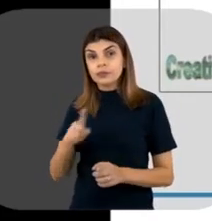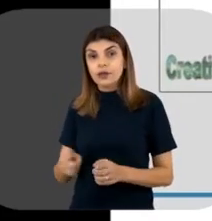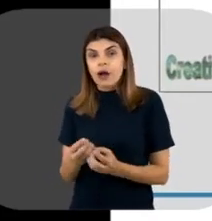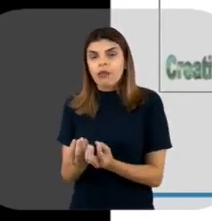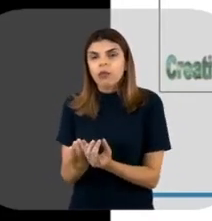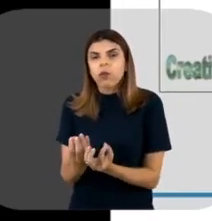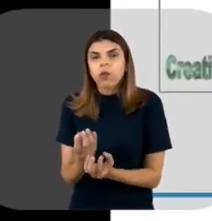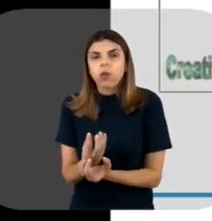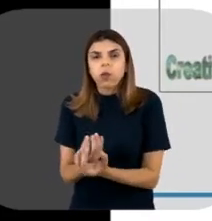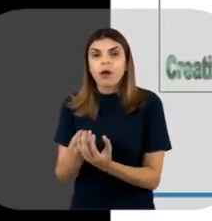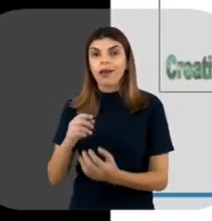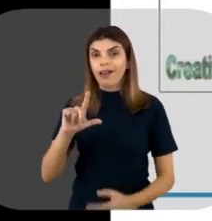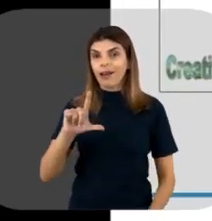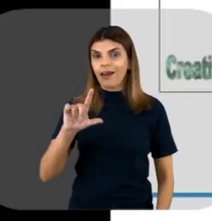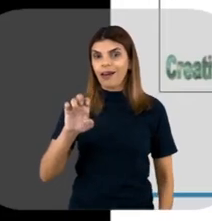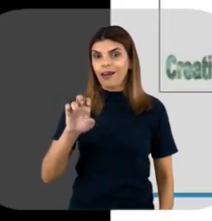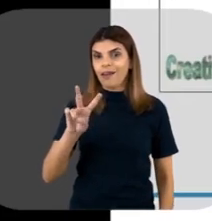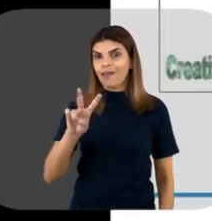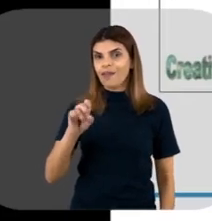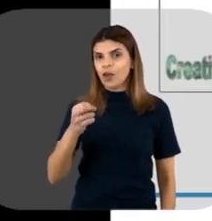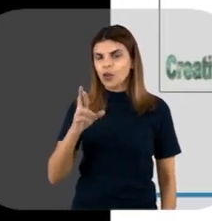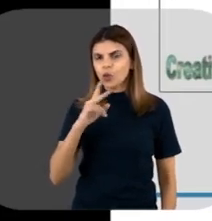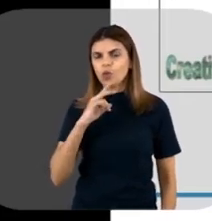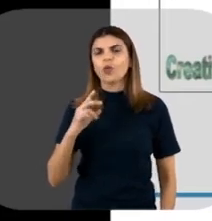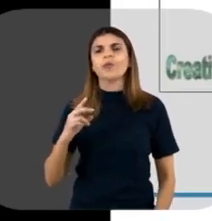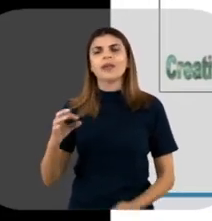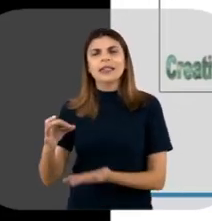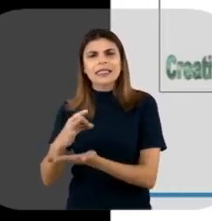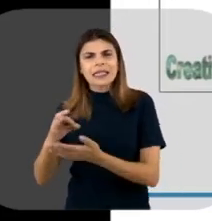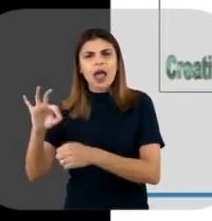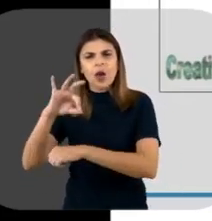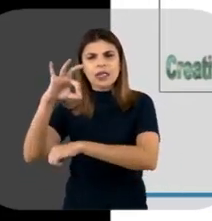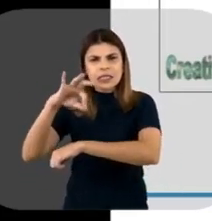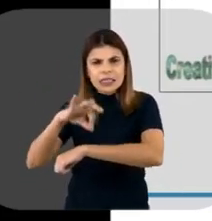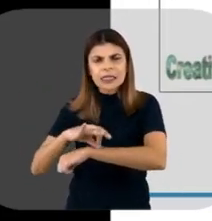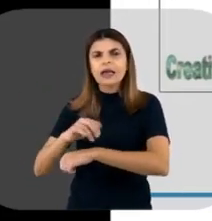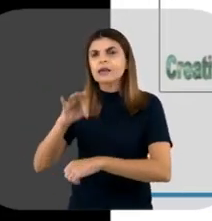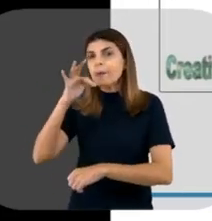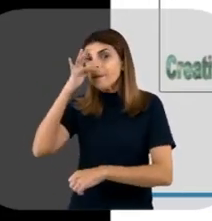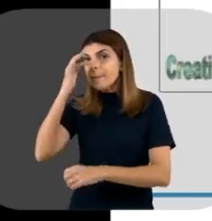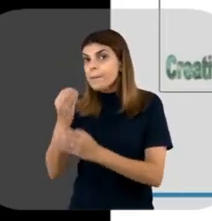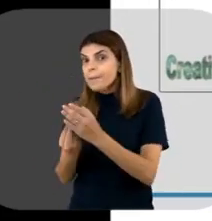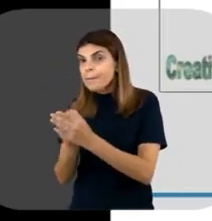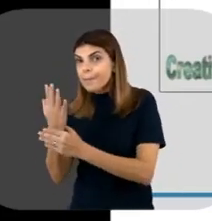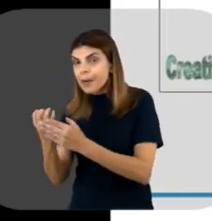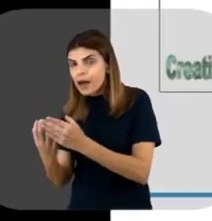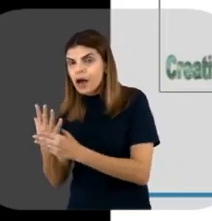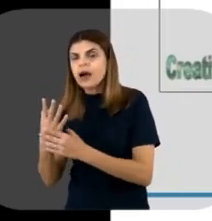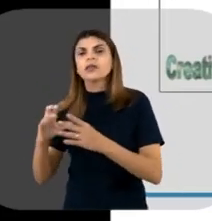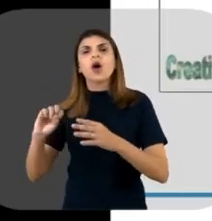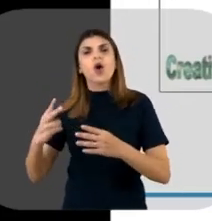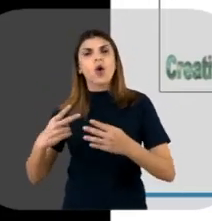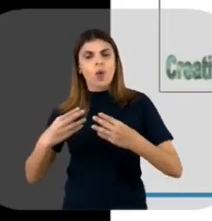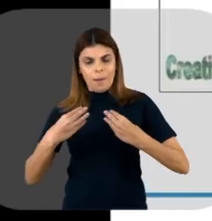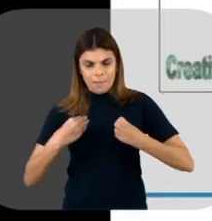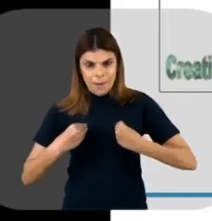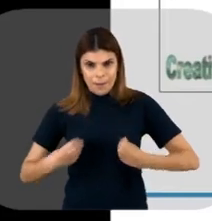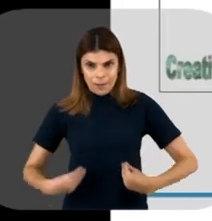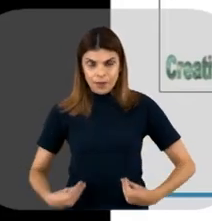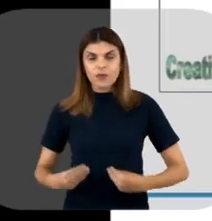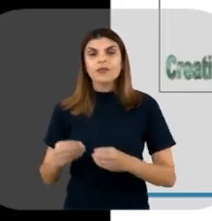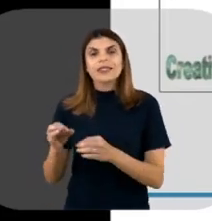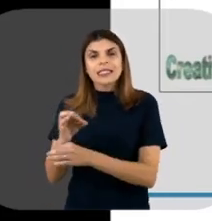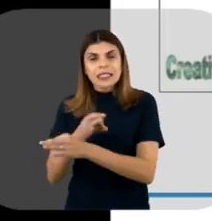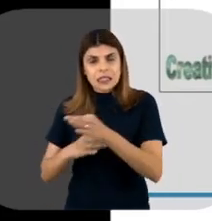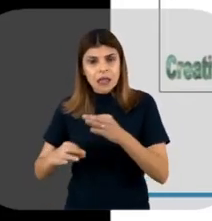E as leveduras, células de inseto, mamíferos e também plantas, as plantas também podem ser utilizadas como sistemas de